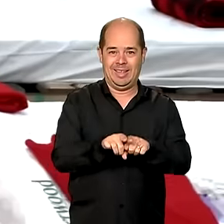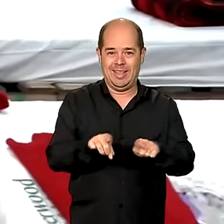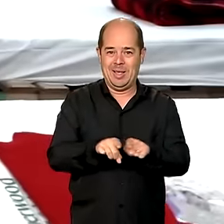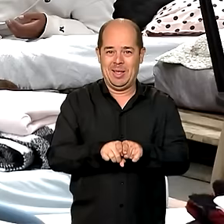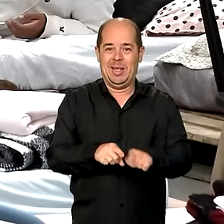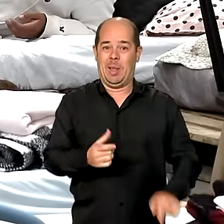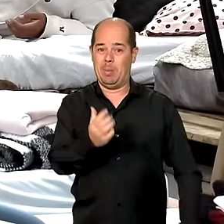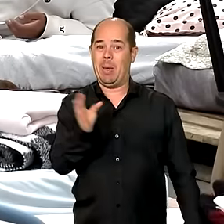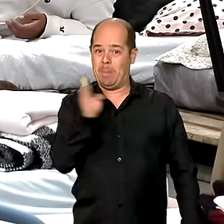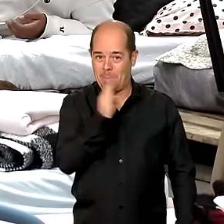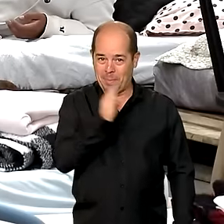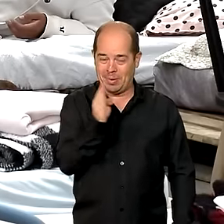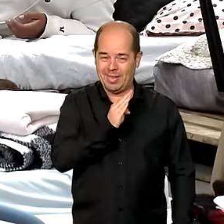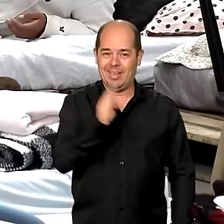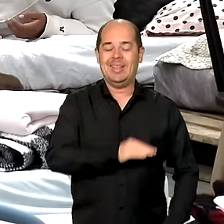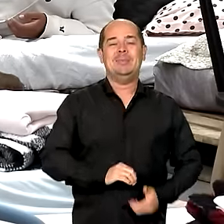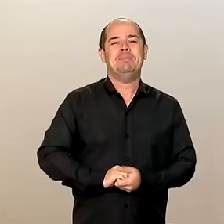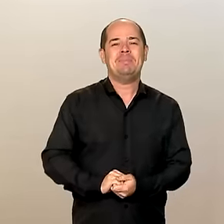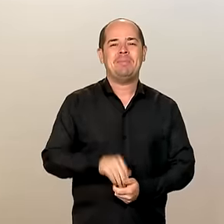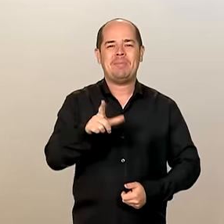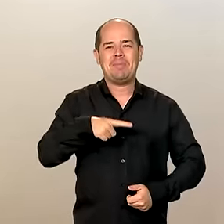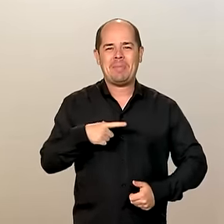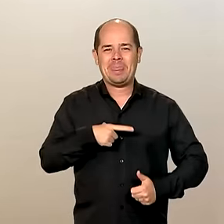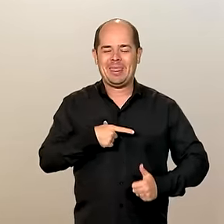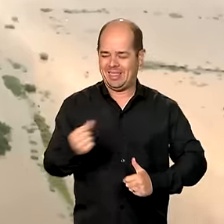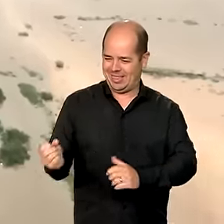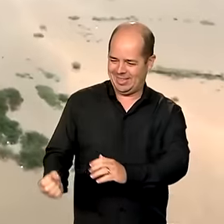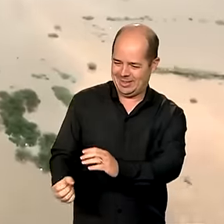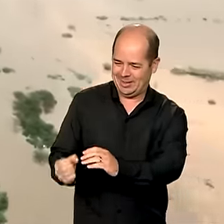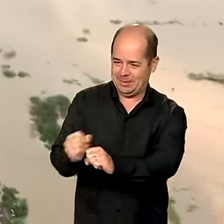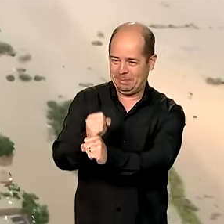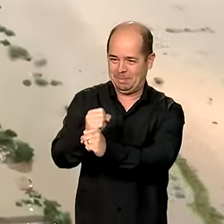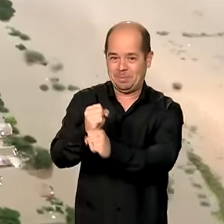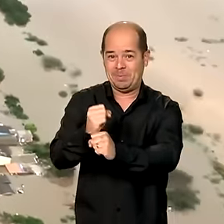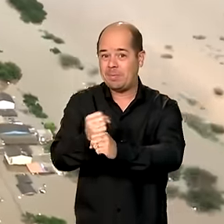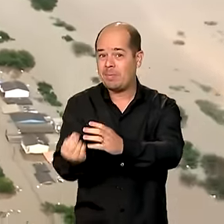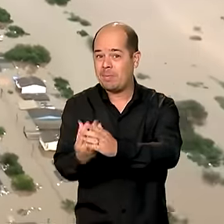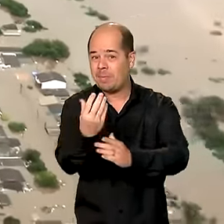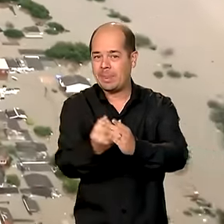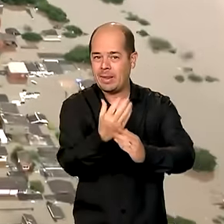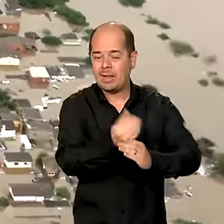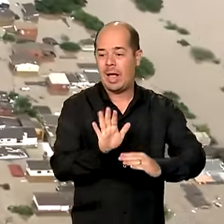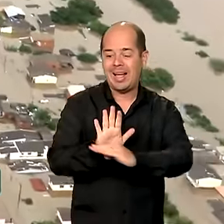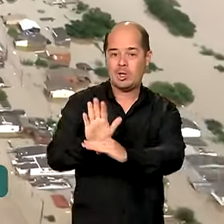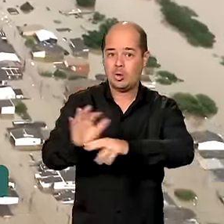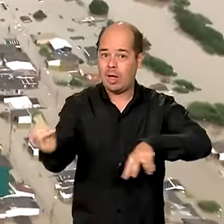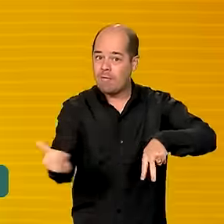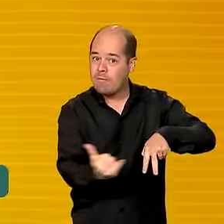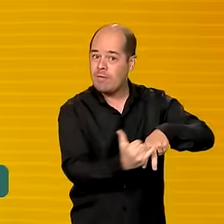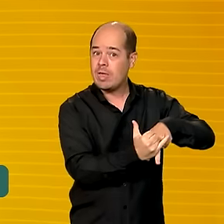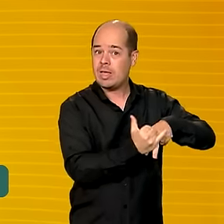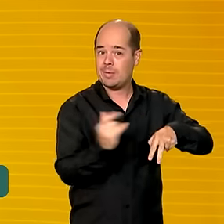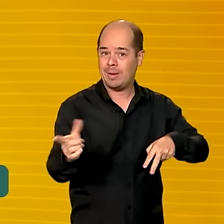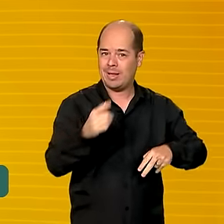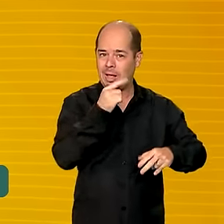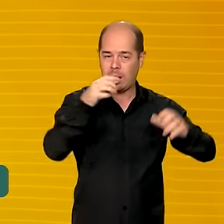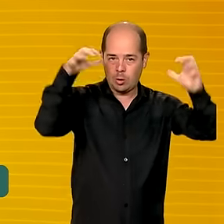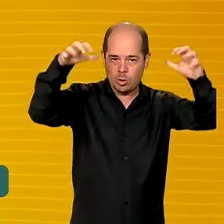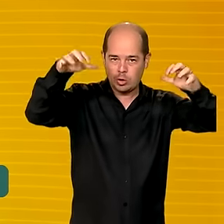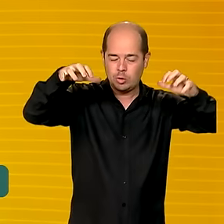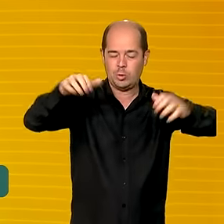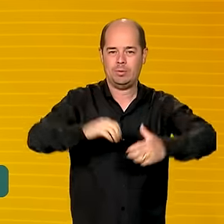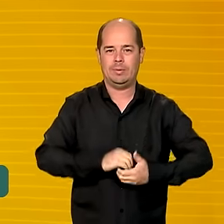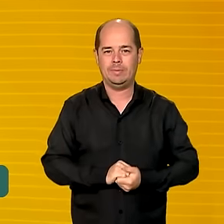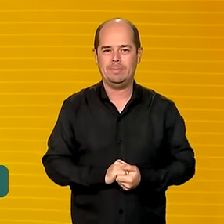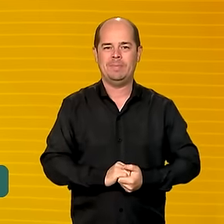montados para apoiar as famílias vítimas das chuvas na região metropolitana de Porto Alegre. Além disso, foram